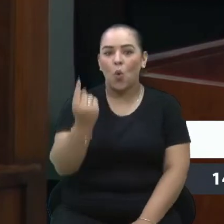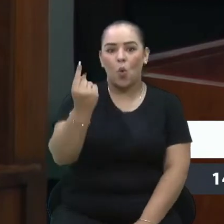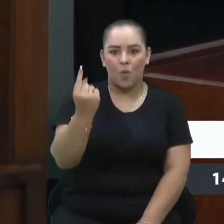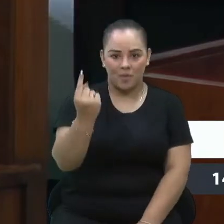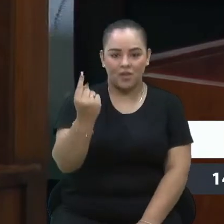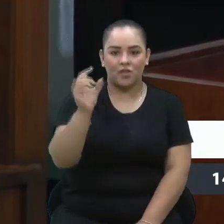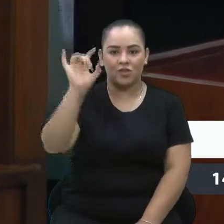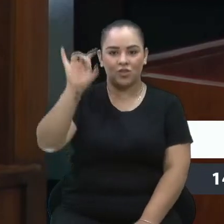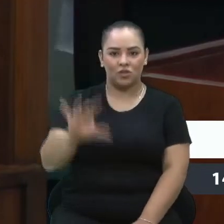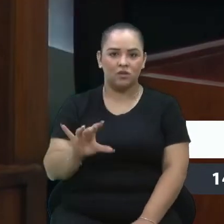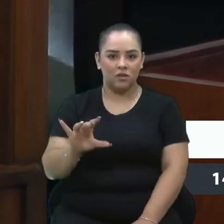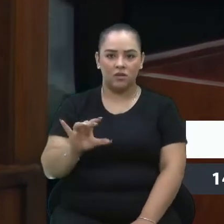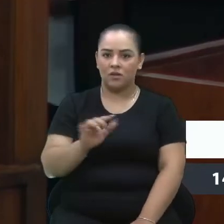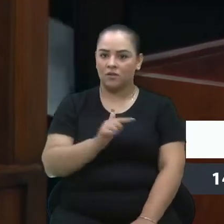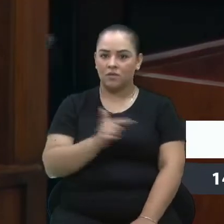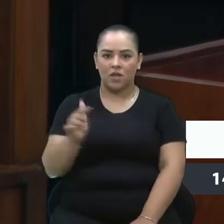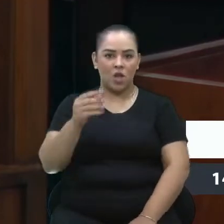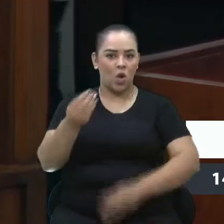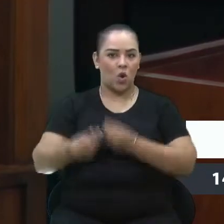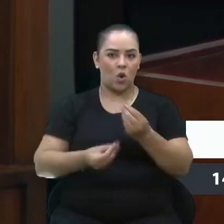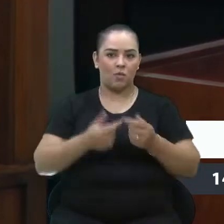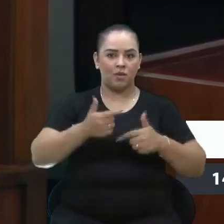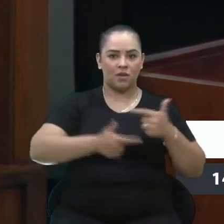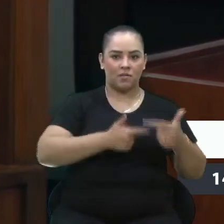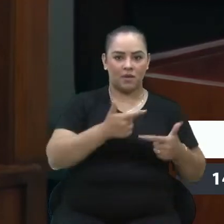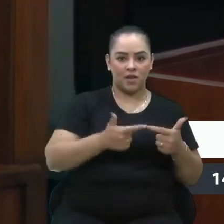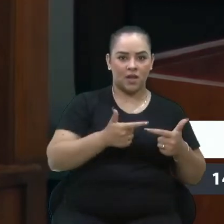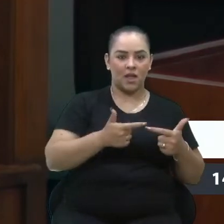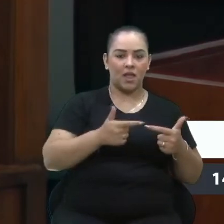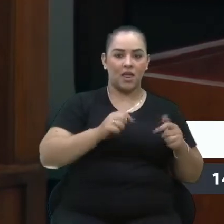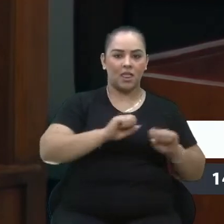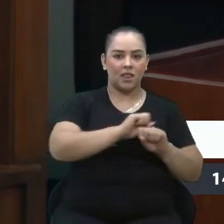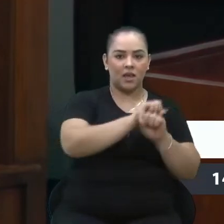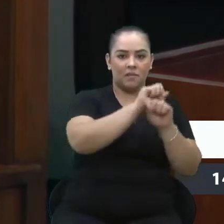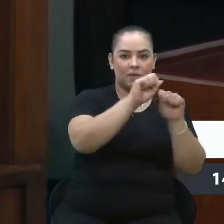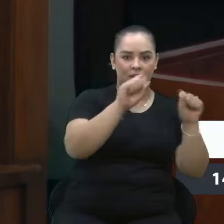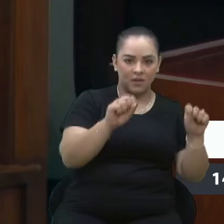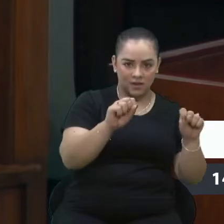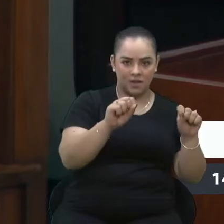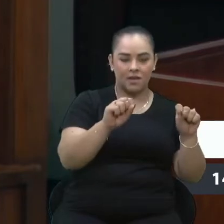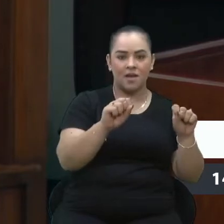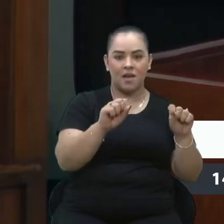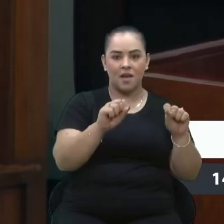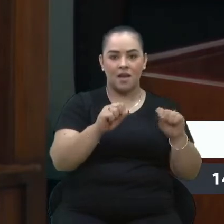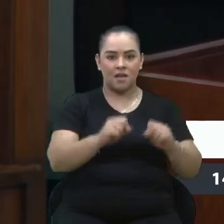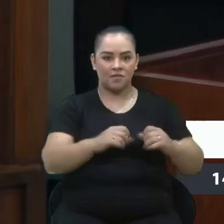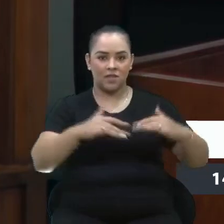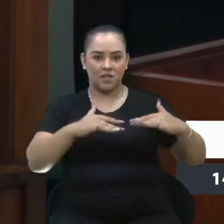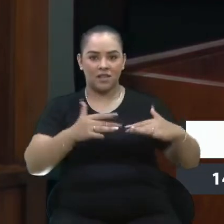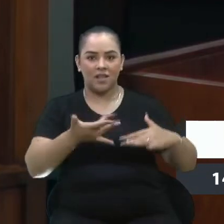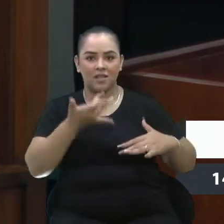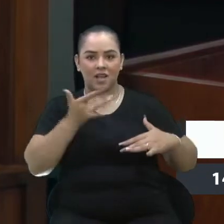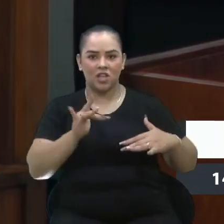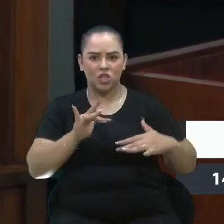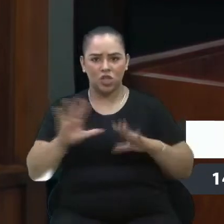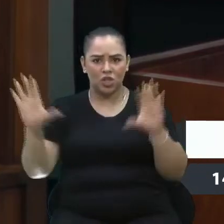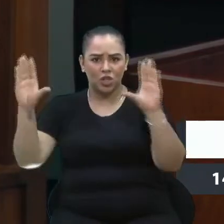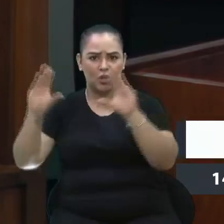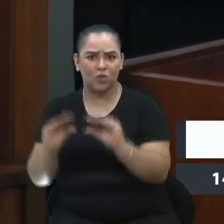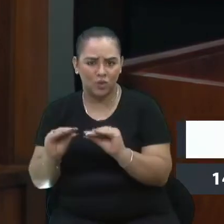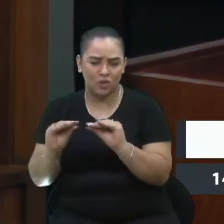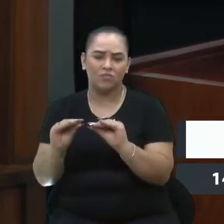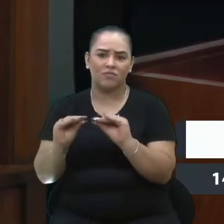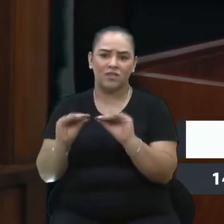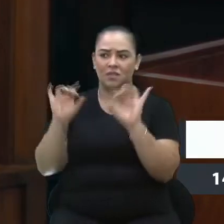atuando. Ela não tem como trabalhar, cobrir sessão de manhã, as audiências à tarde, e todas as noites ainda sessão solene,